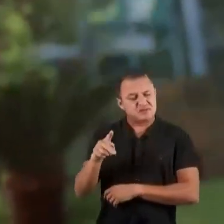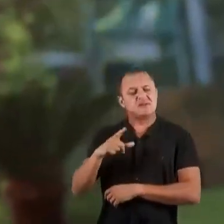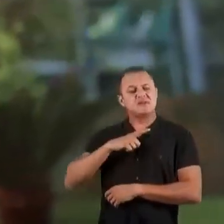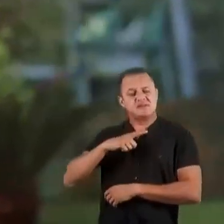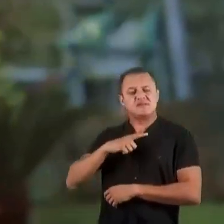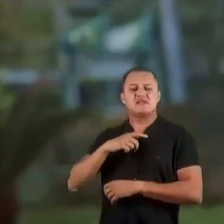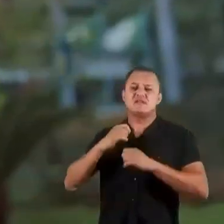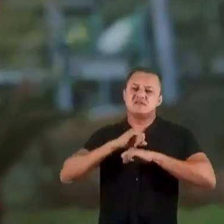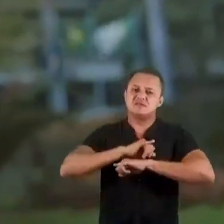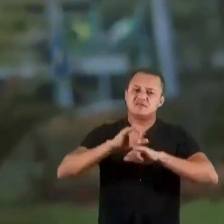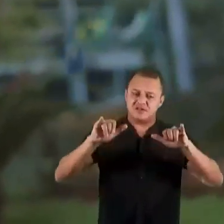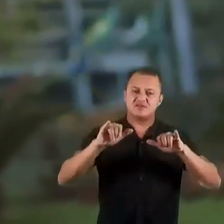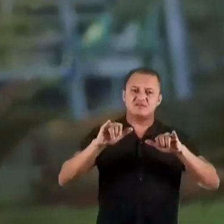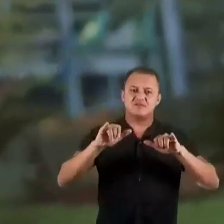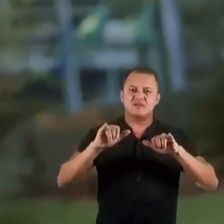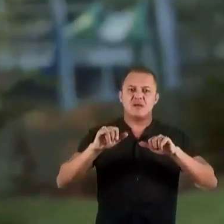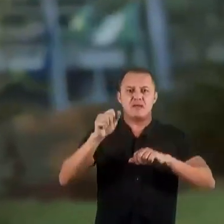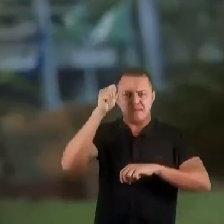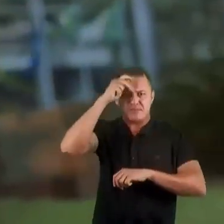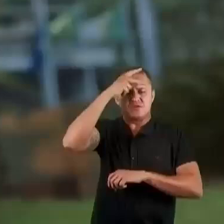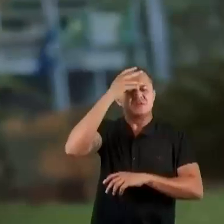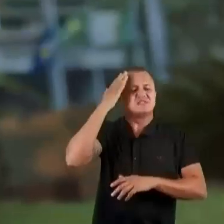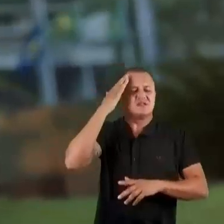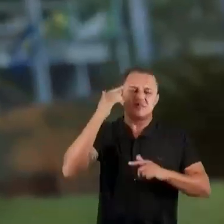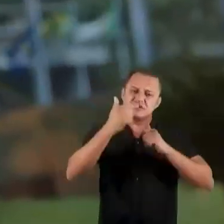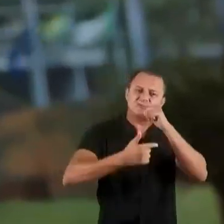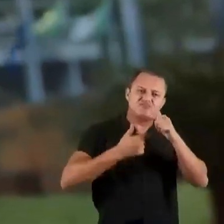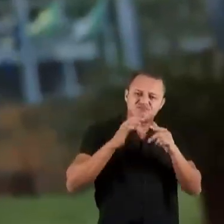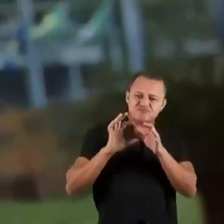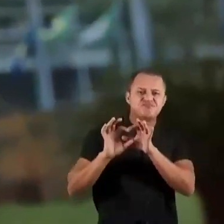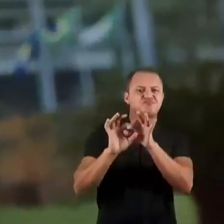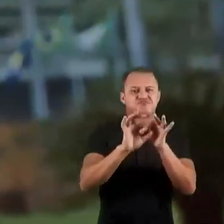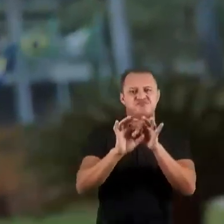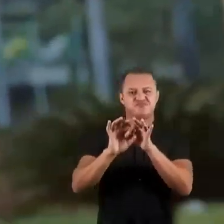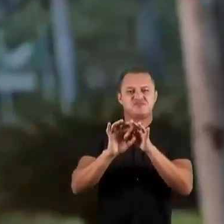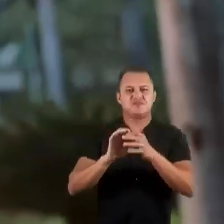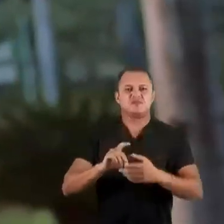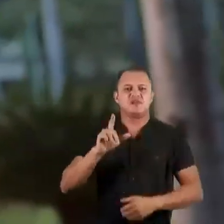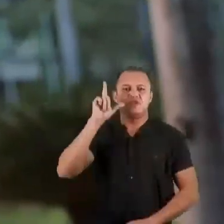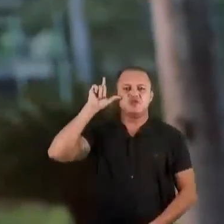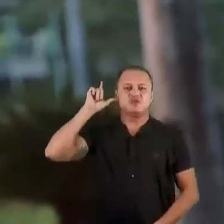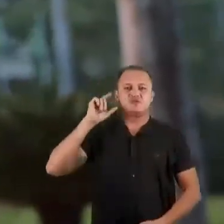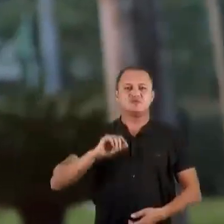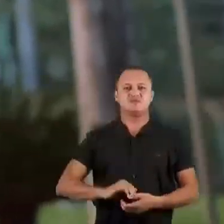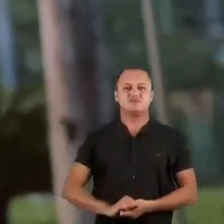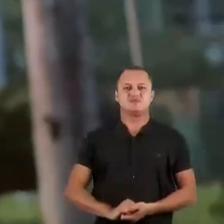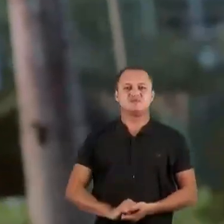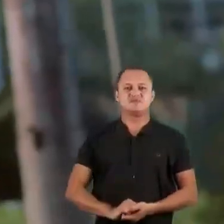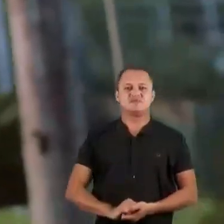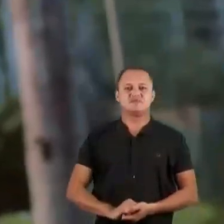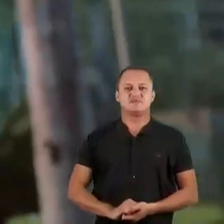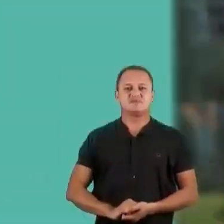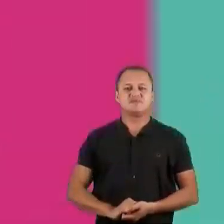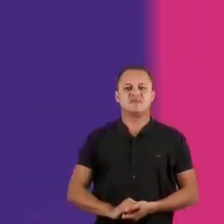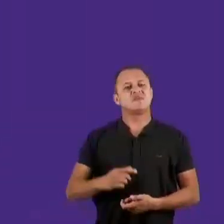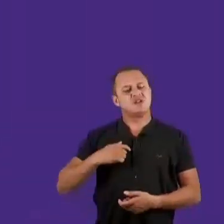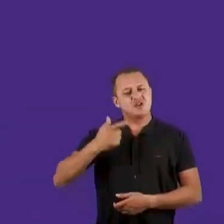E é exatamente isso que o presidente Lula tem dito aqui. Prefeito tem que saber trabalhar em parceria.